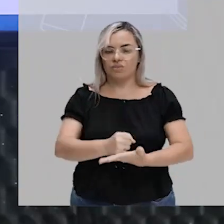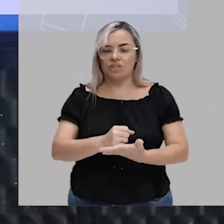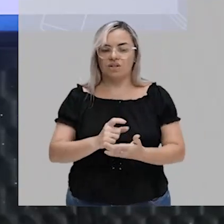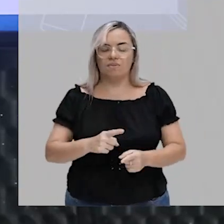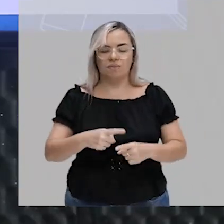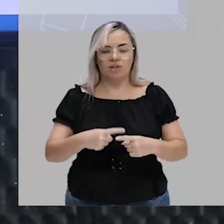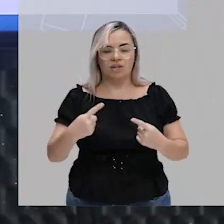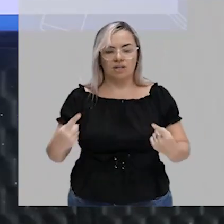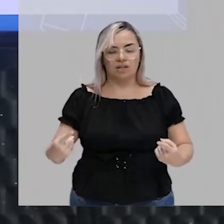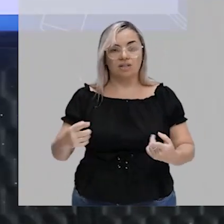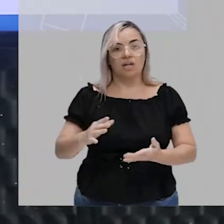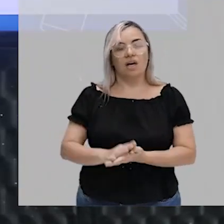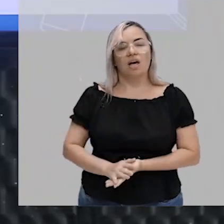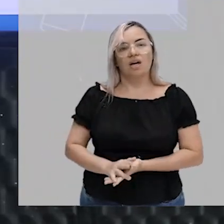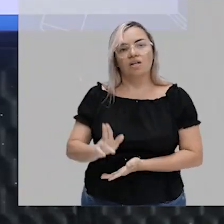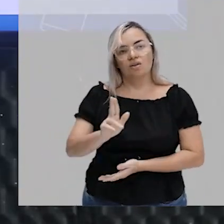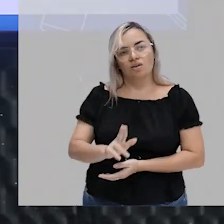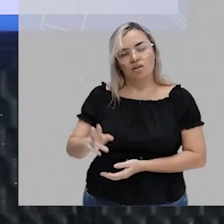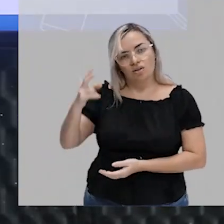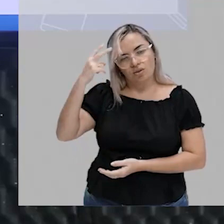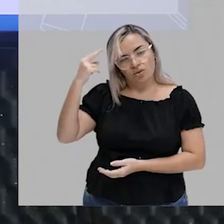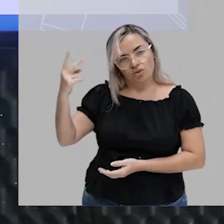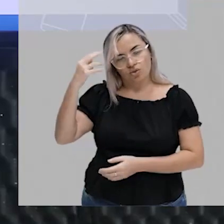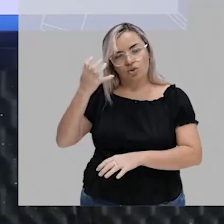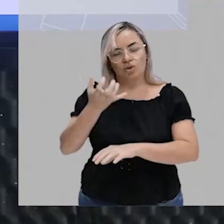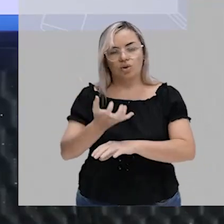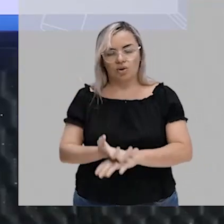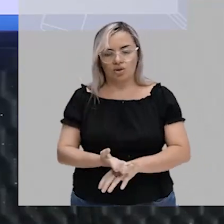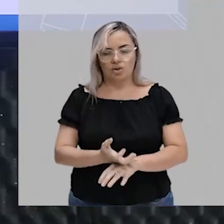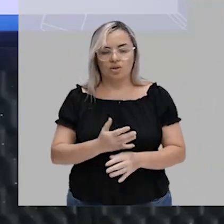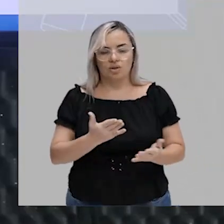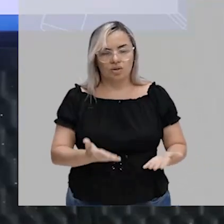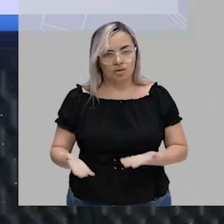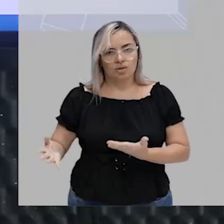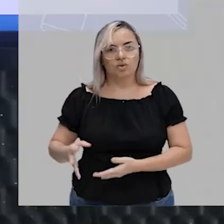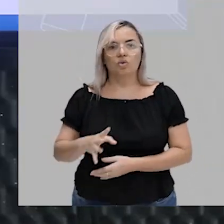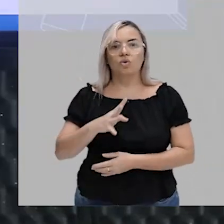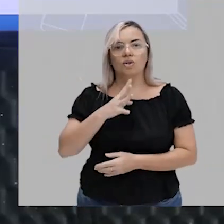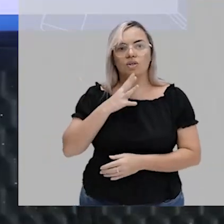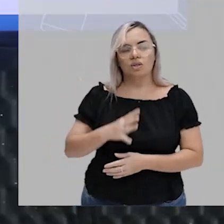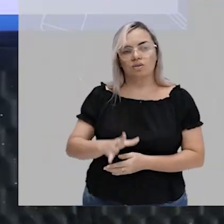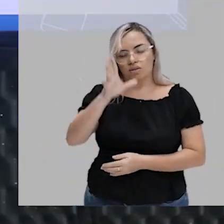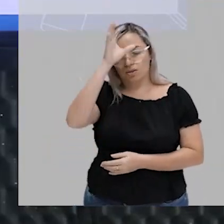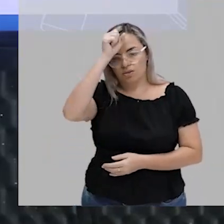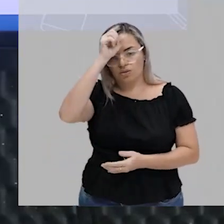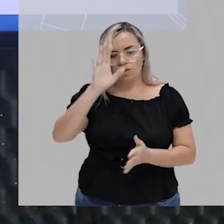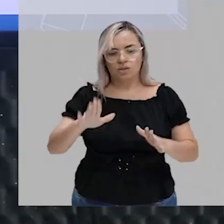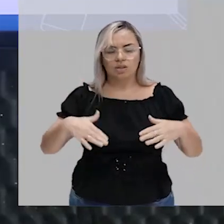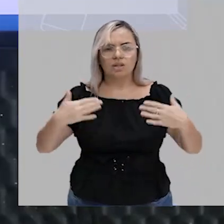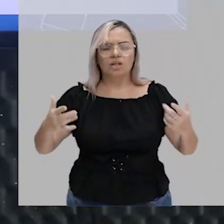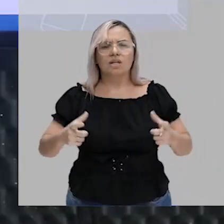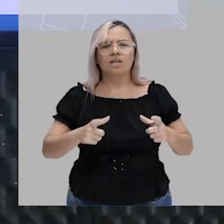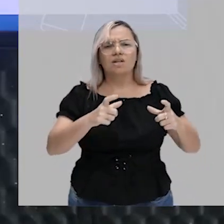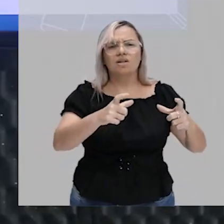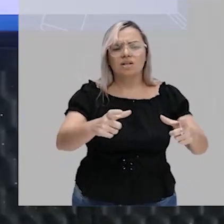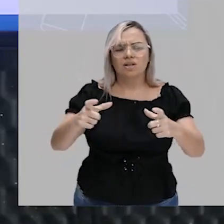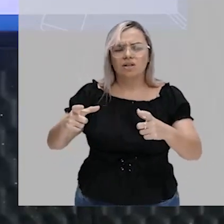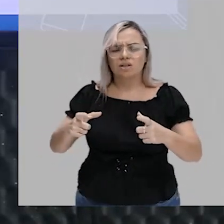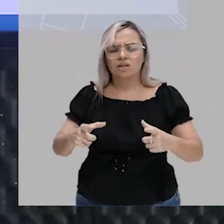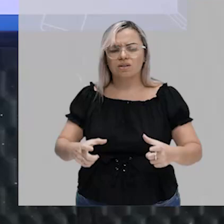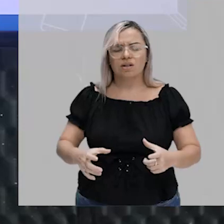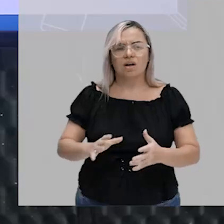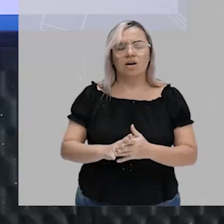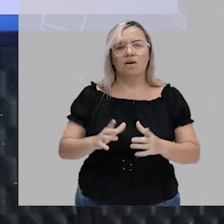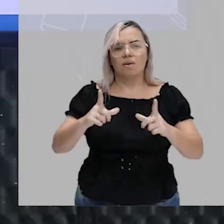história mesmo. O que que esses locais, né, Brasília, Rio de Janeiro, Salvador, o que tem em